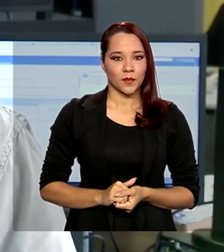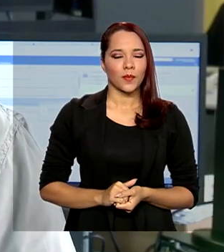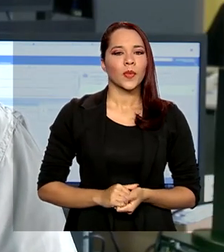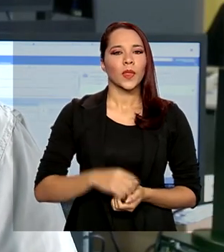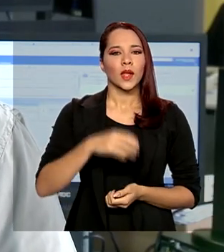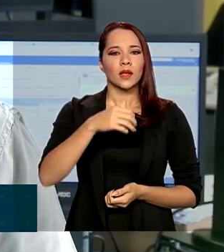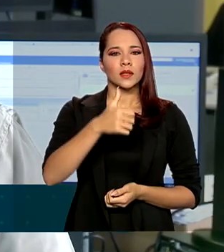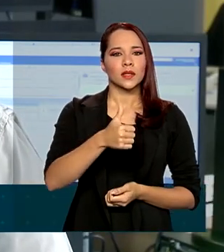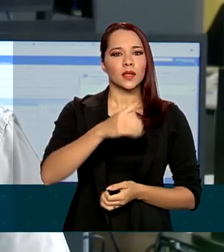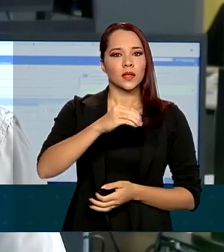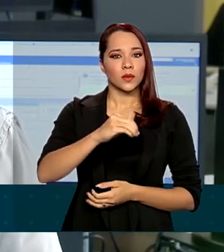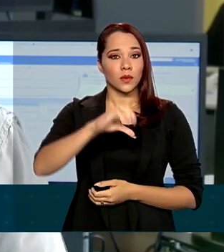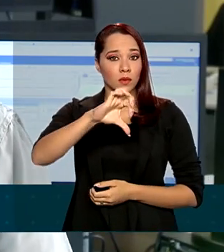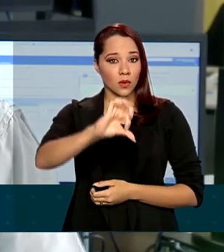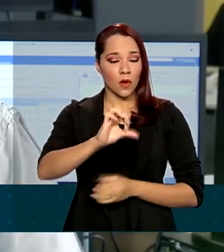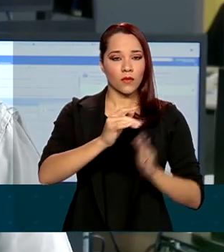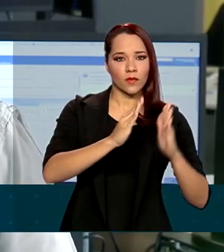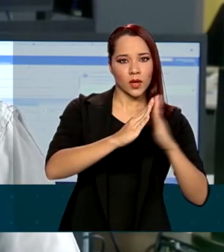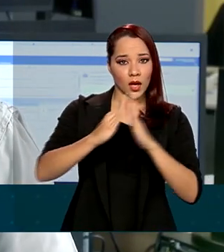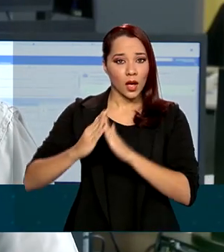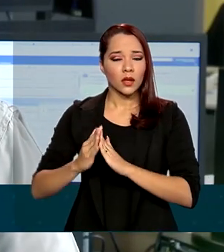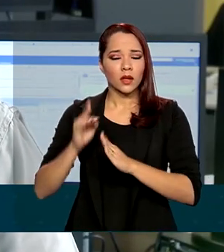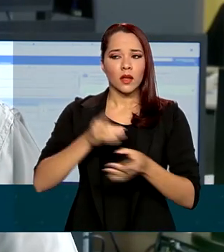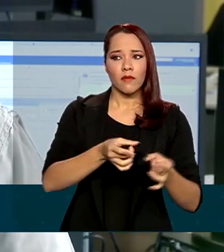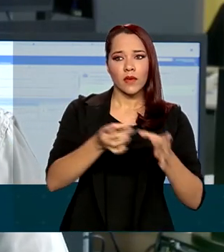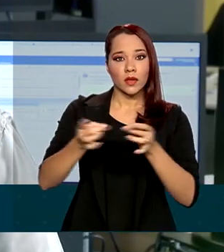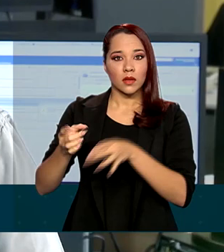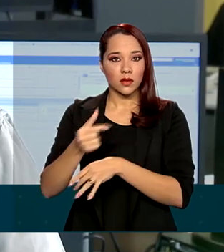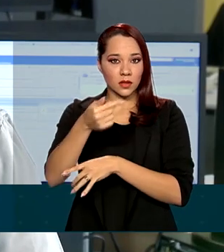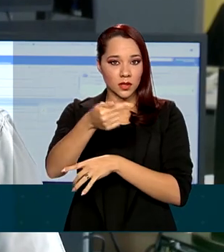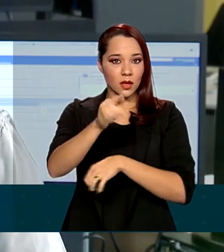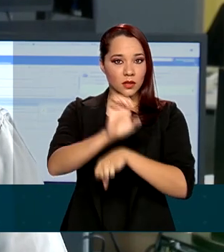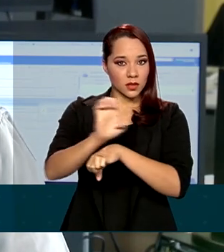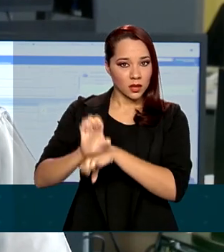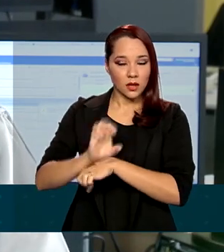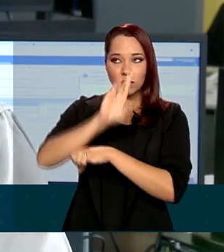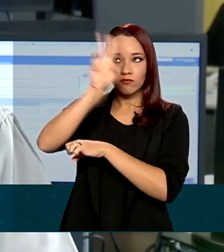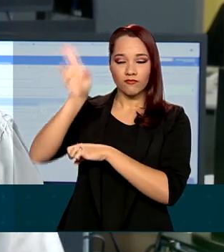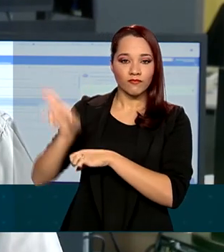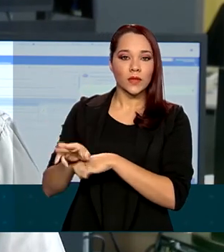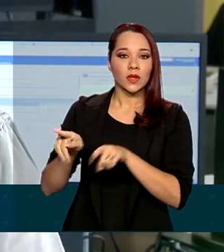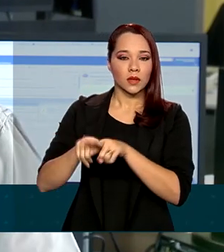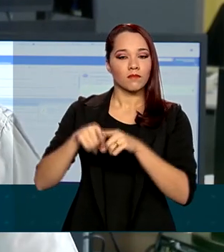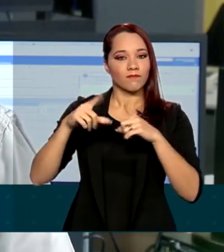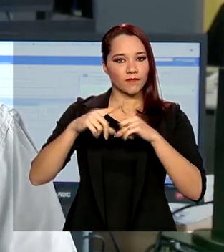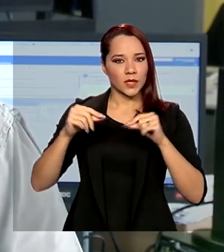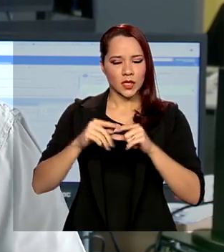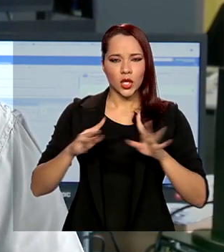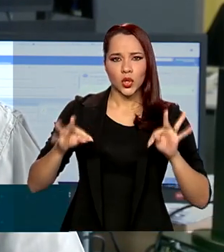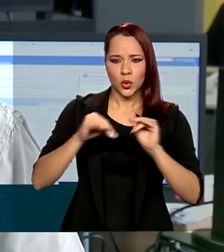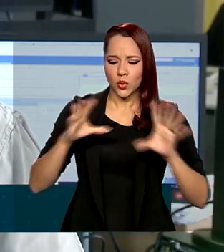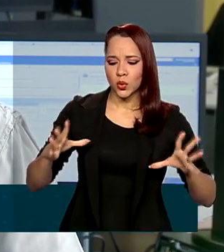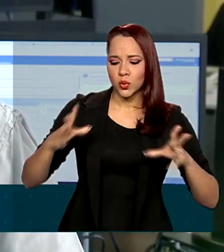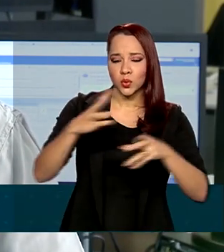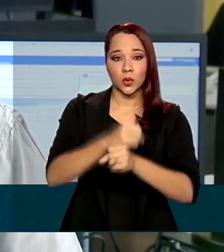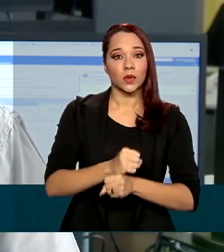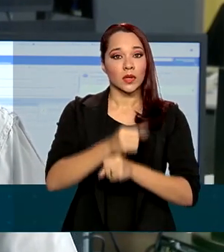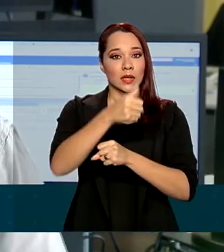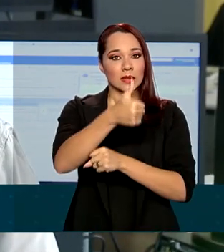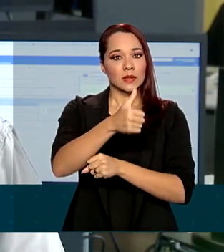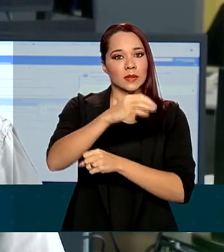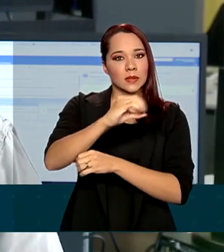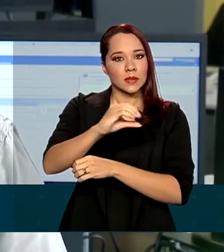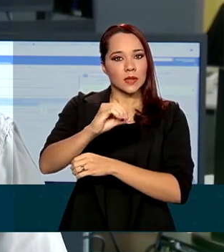109 imóveis estarão à venda em sete estados e no Distrito Federal. O lote todo foi avaliado em cerca de 100